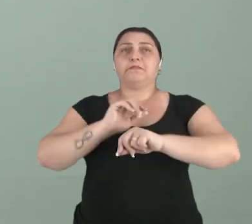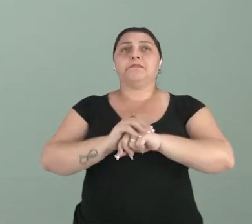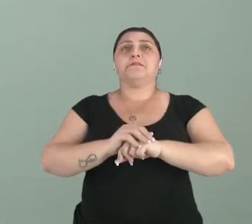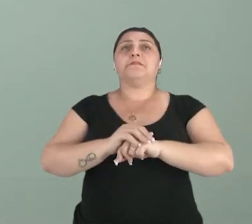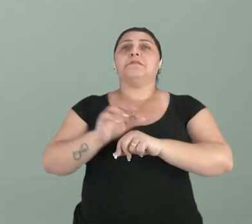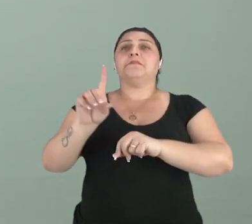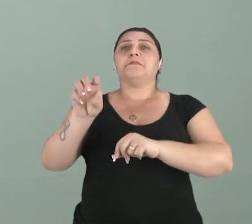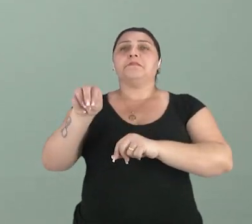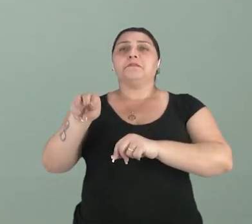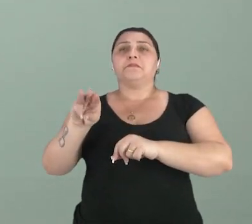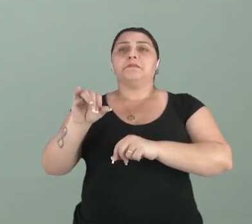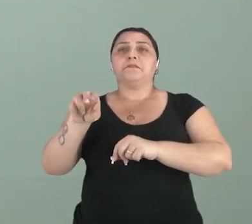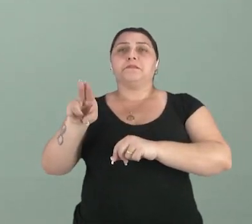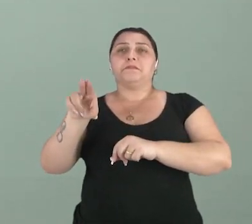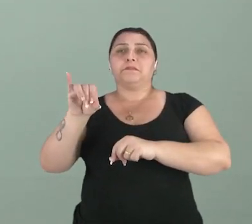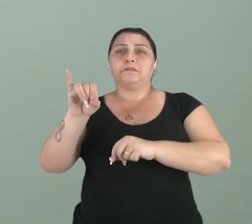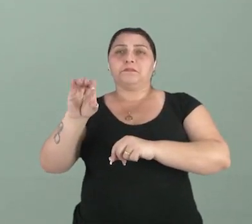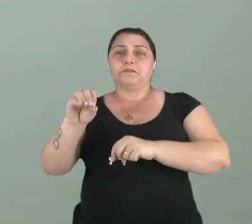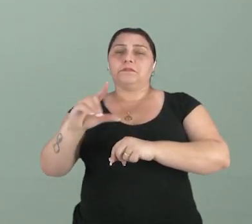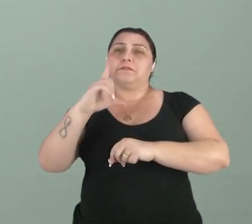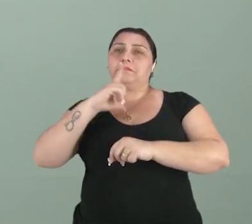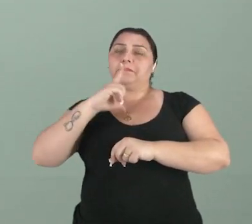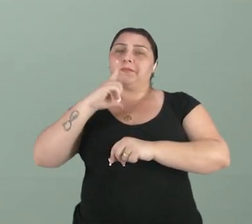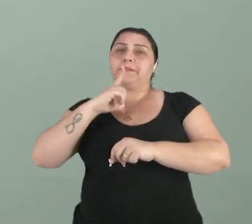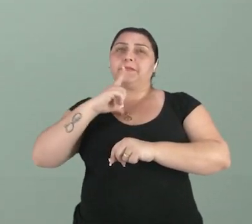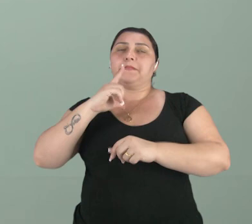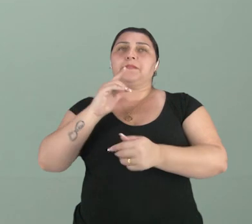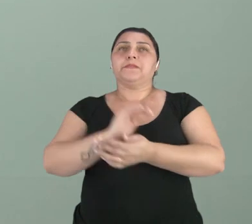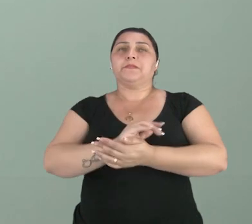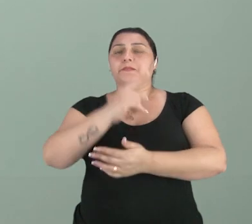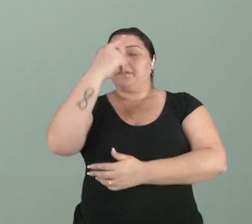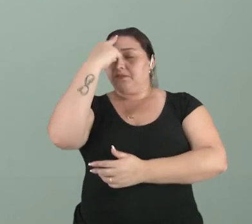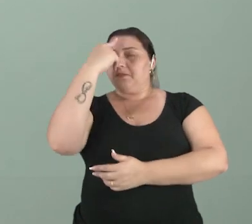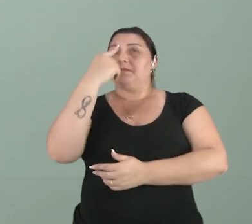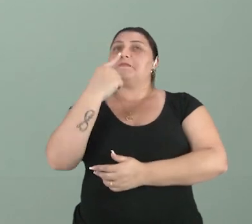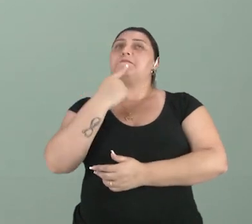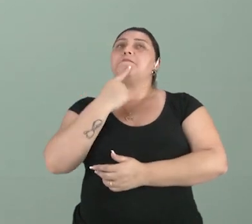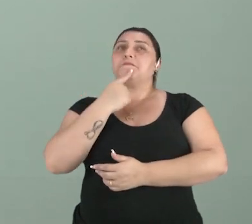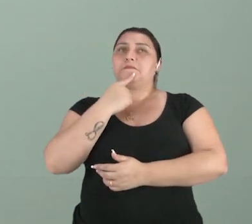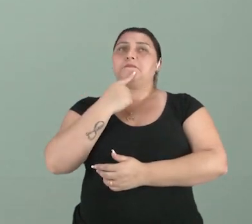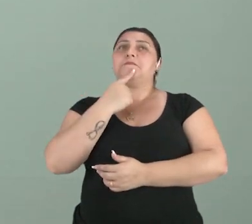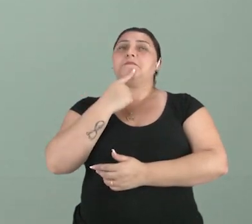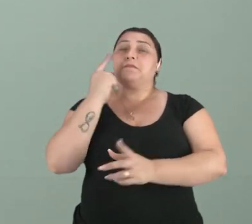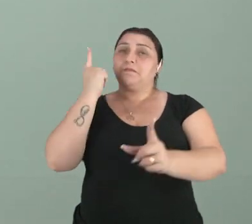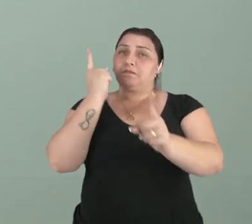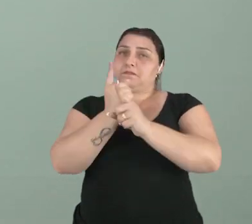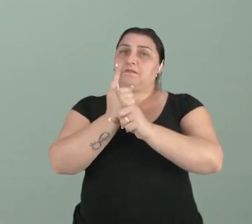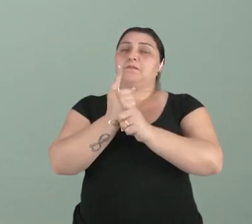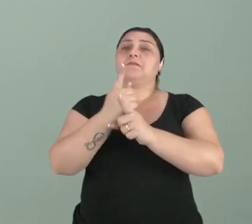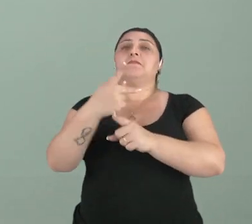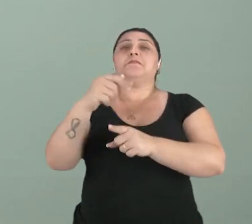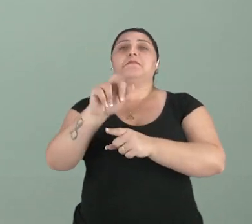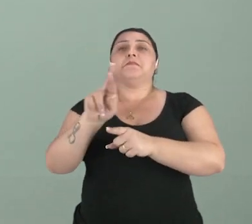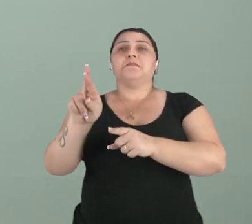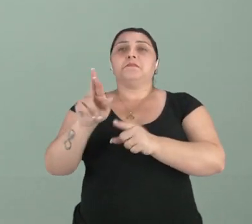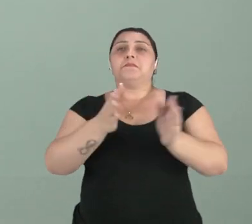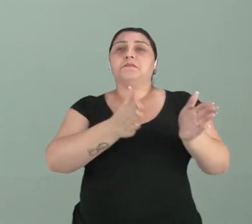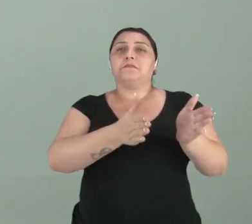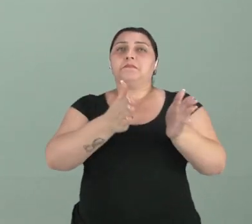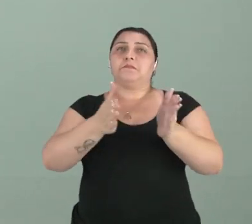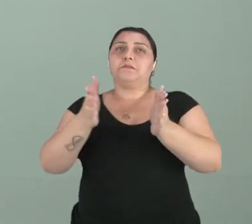para o domínio, para assim vocês obterem a imagem, que por sua vez encontrarão o pao ordenado